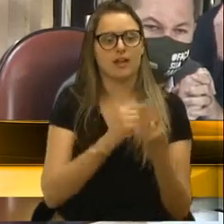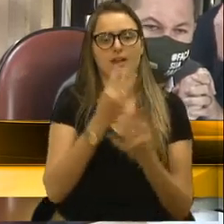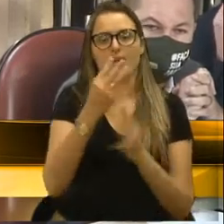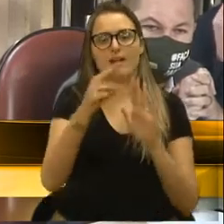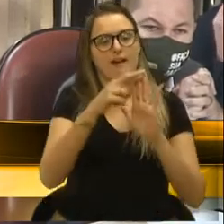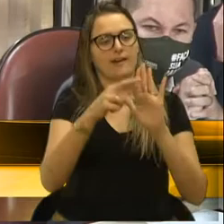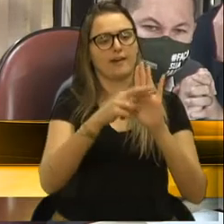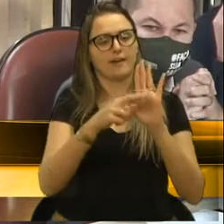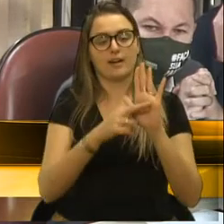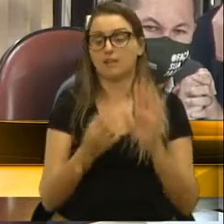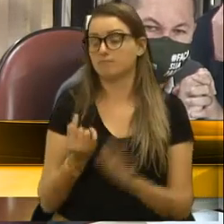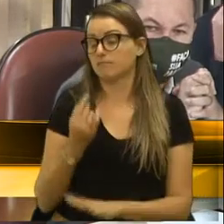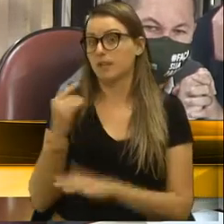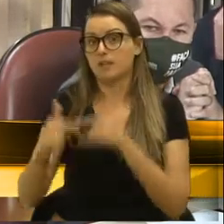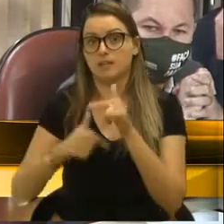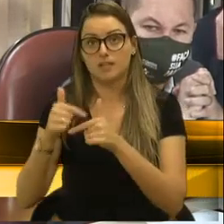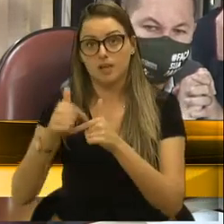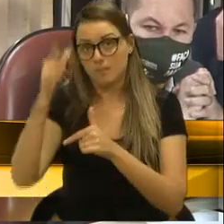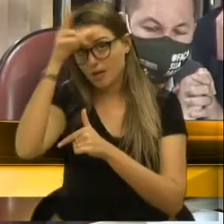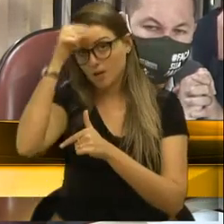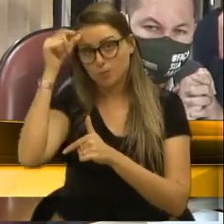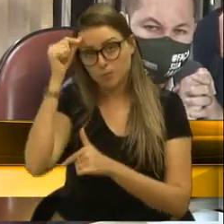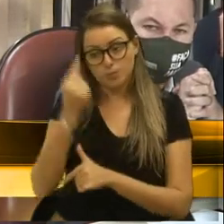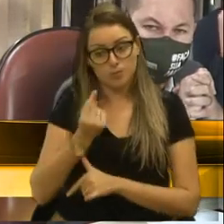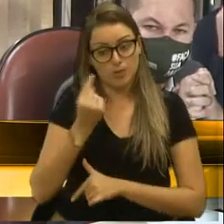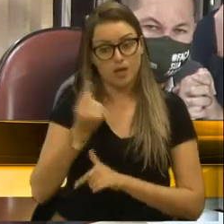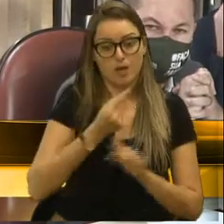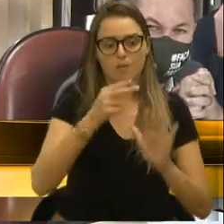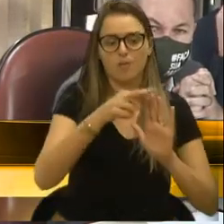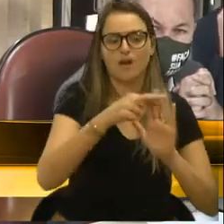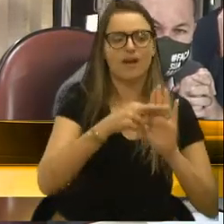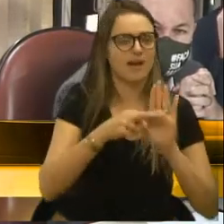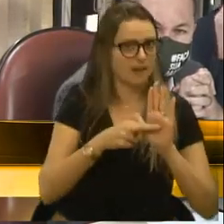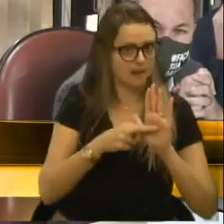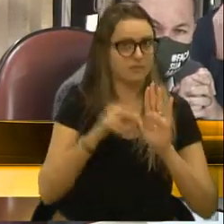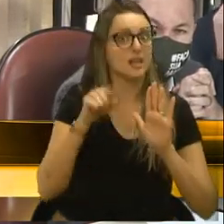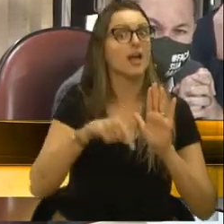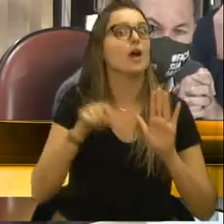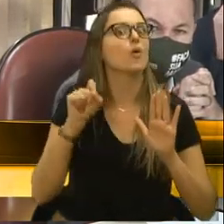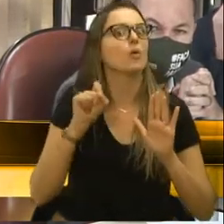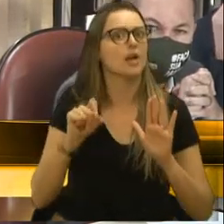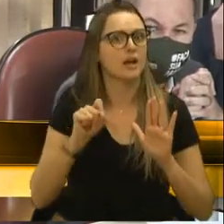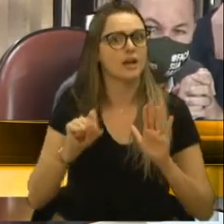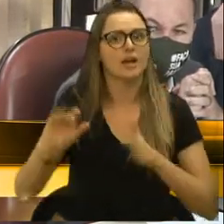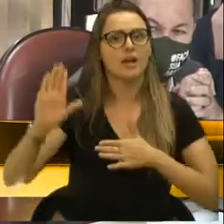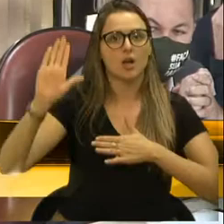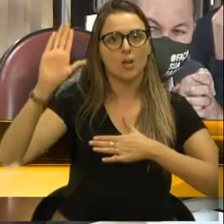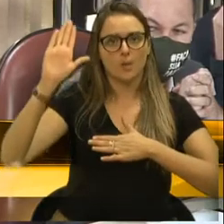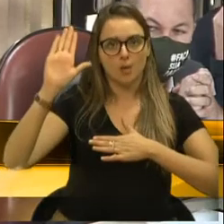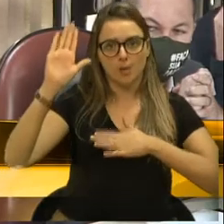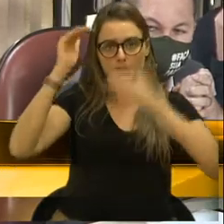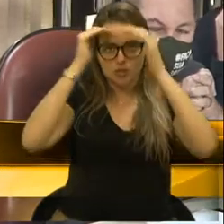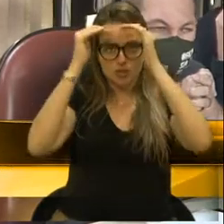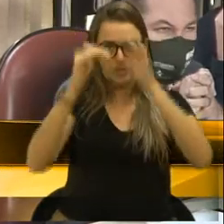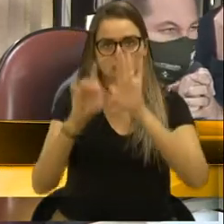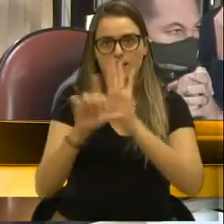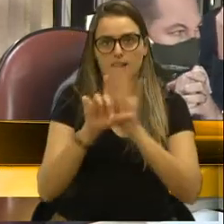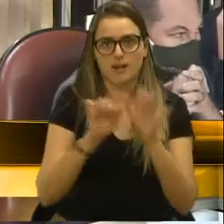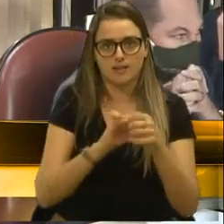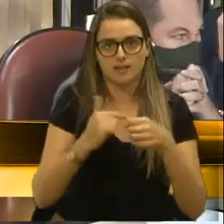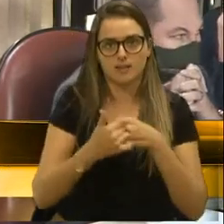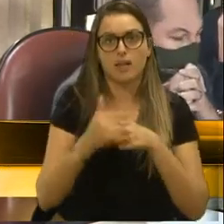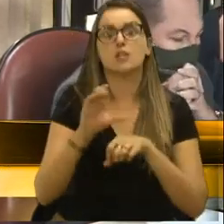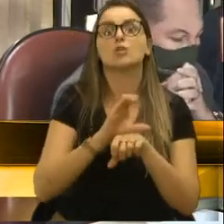público é uma regra. E a regra que está estipulada, a gente jura que respeita a lei orgânica, a Constituição,